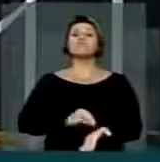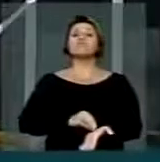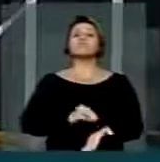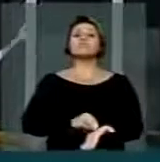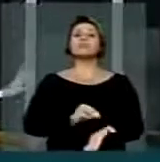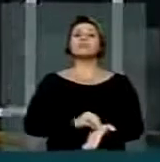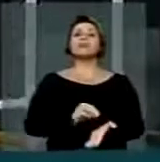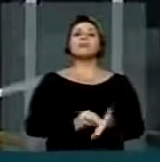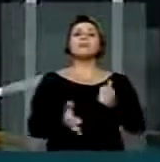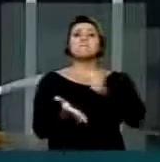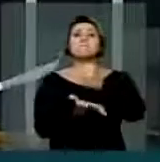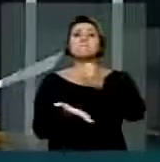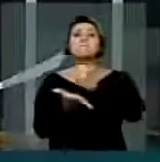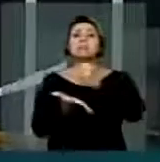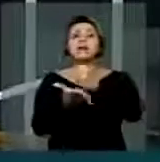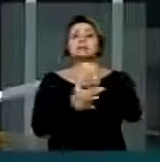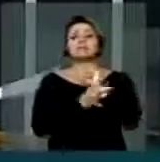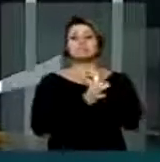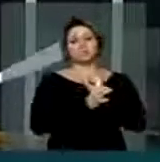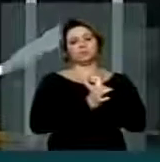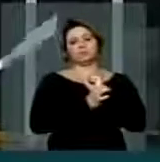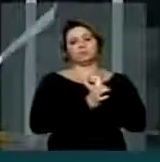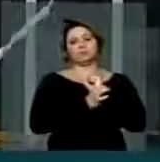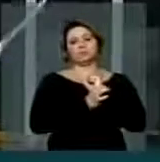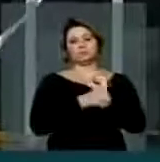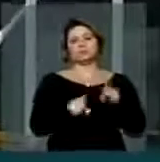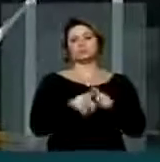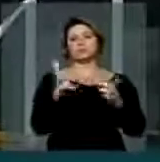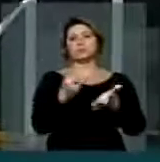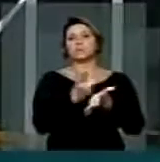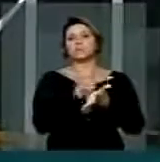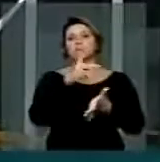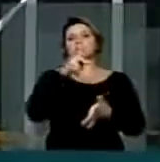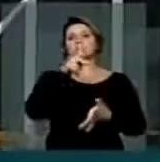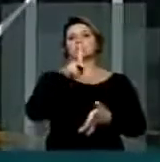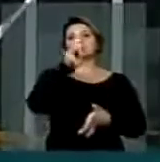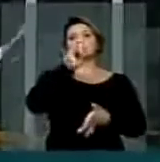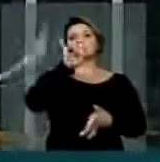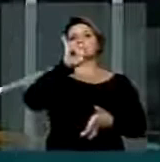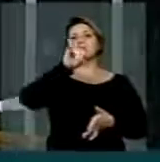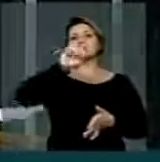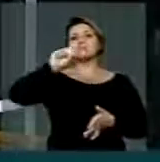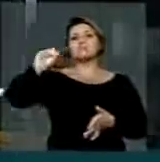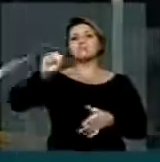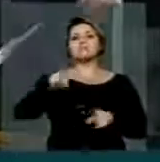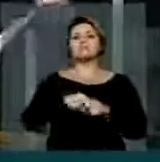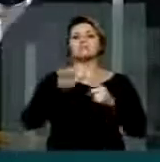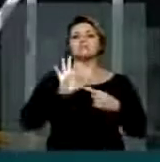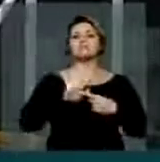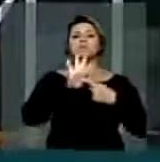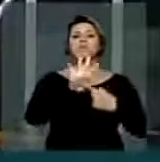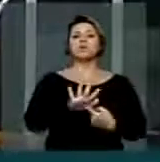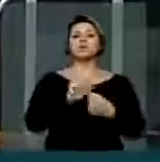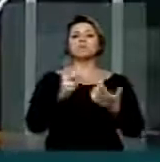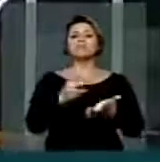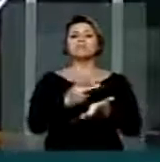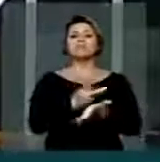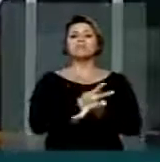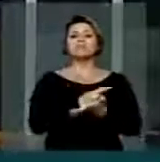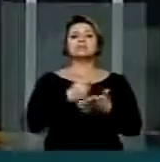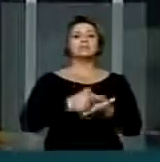medidas básicas de segurança, como ocorreu na Boate Kiss, é apontado por especialistas como fator